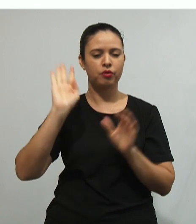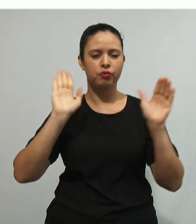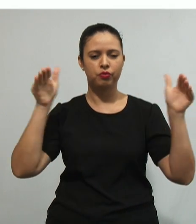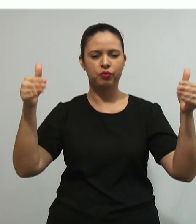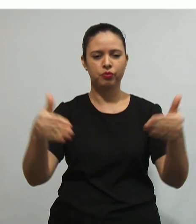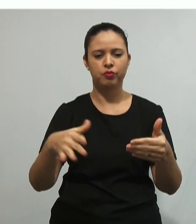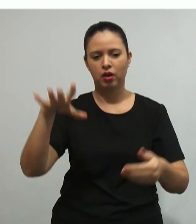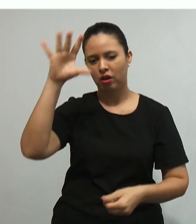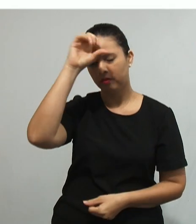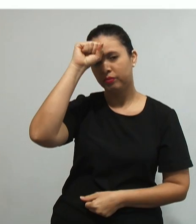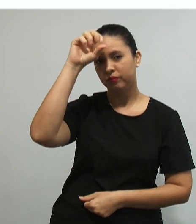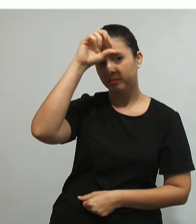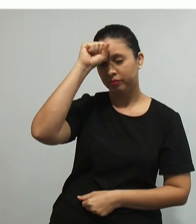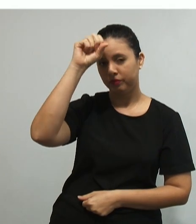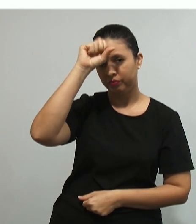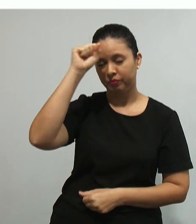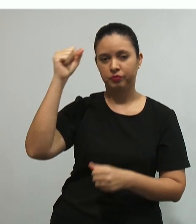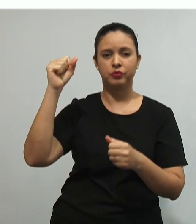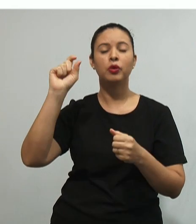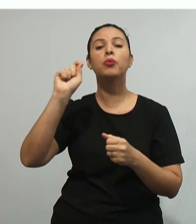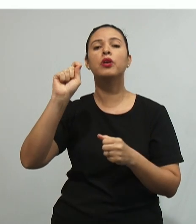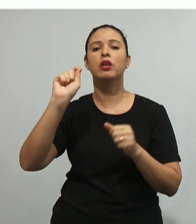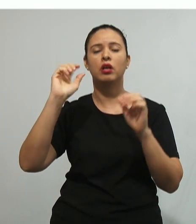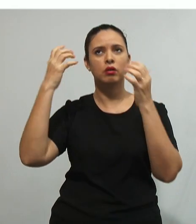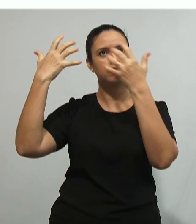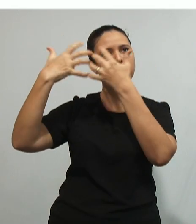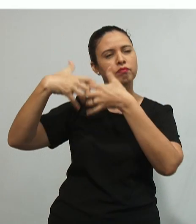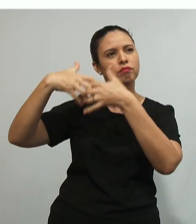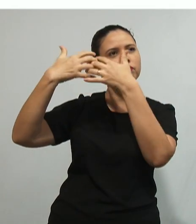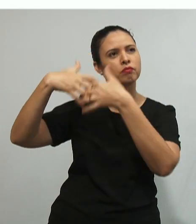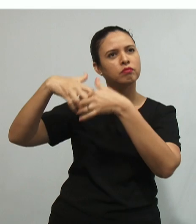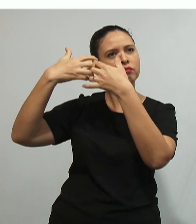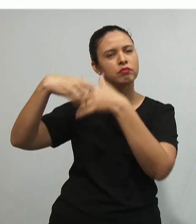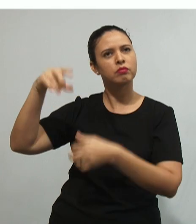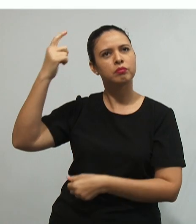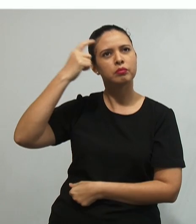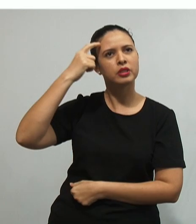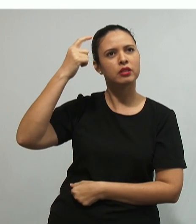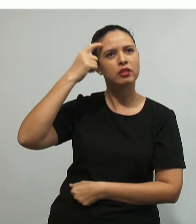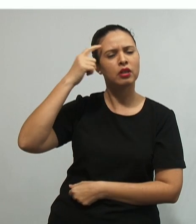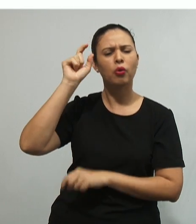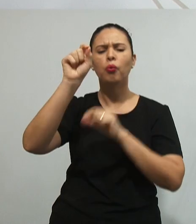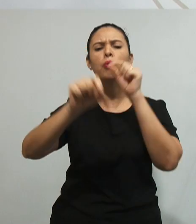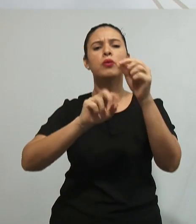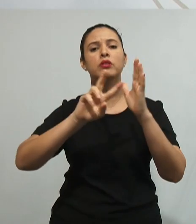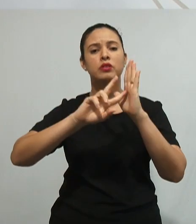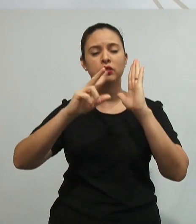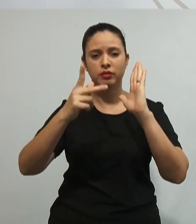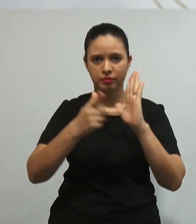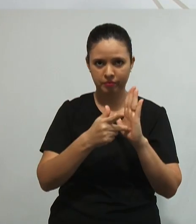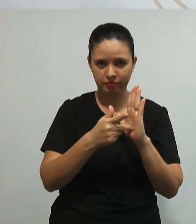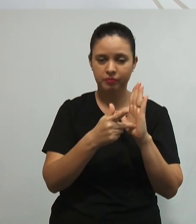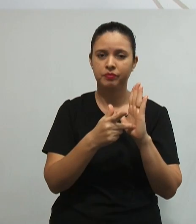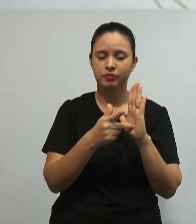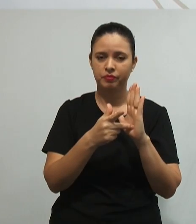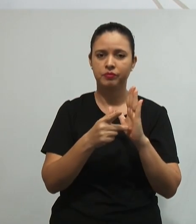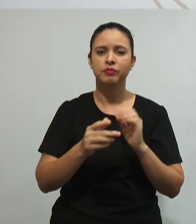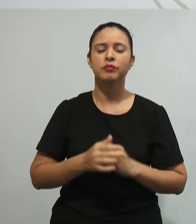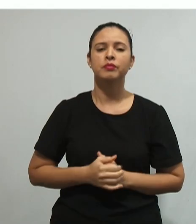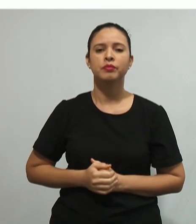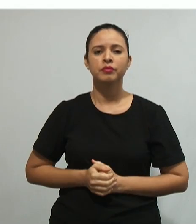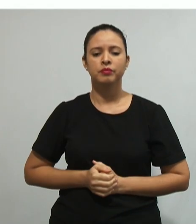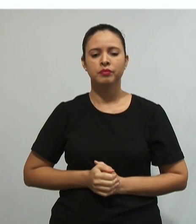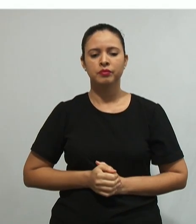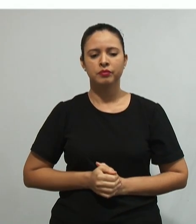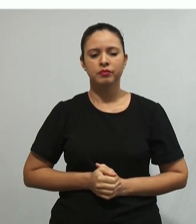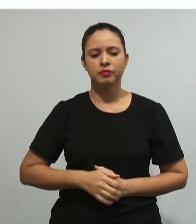a aprendizagem cognitiva, né? Então, o que seria a aprendizagem significativa? A